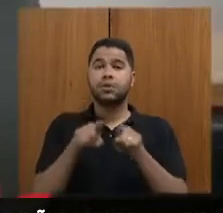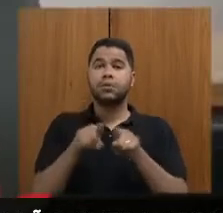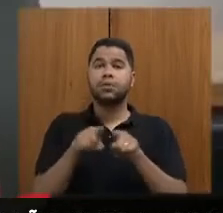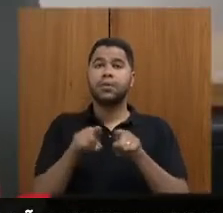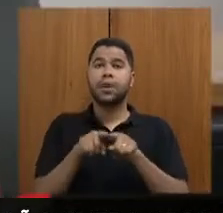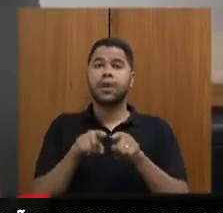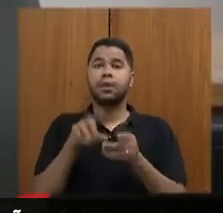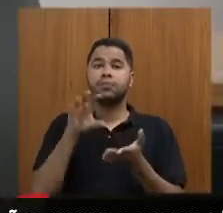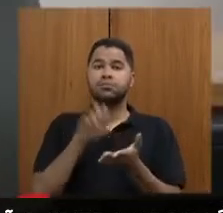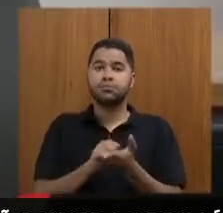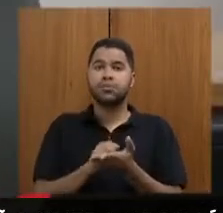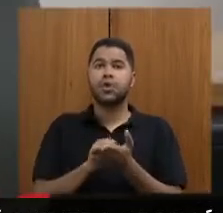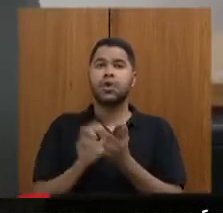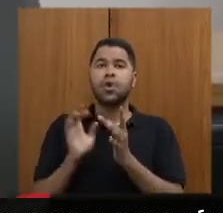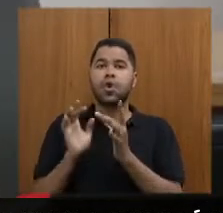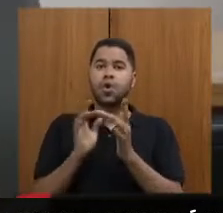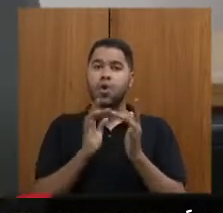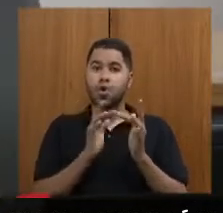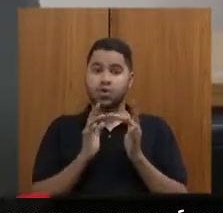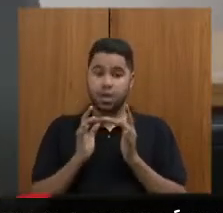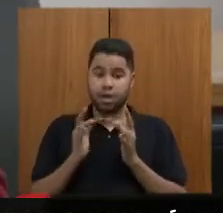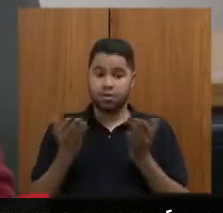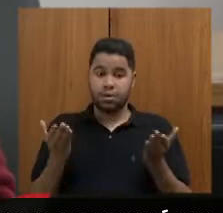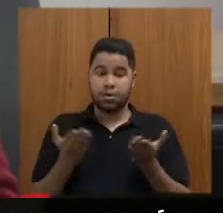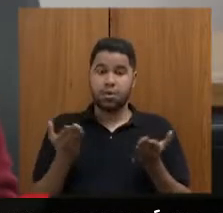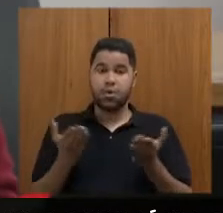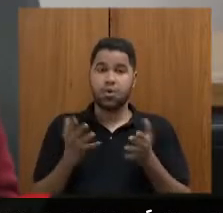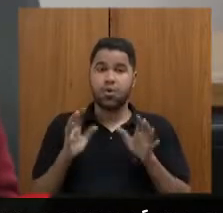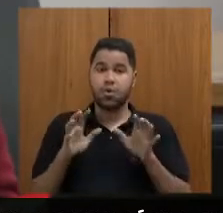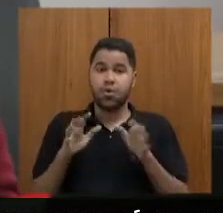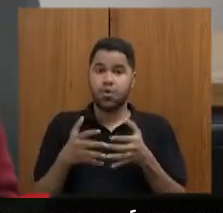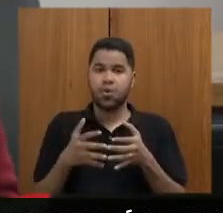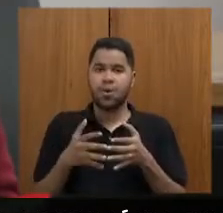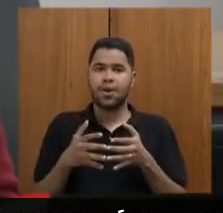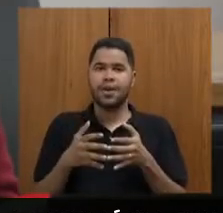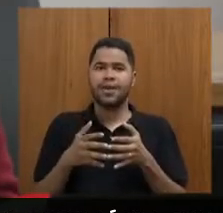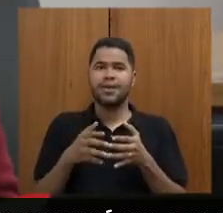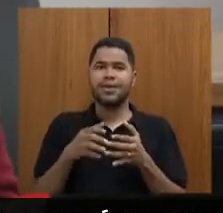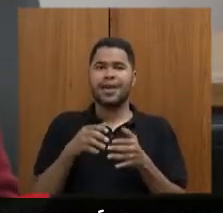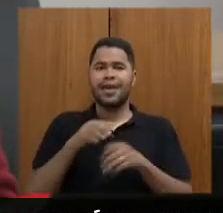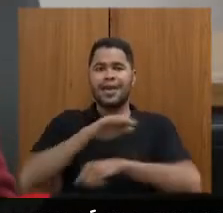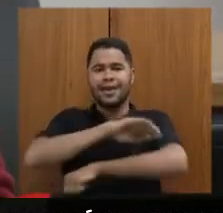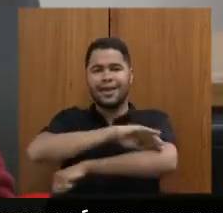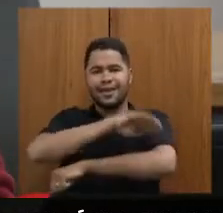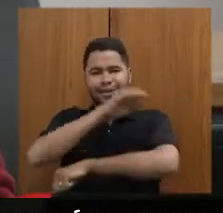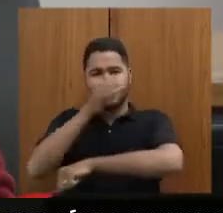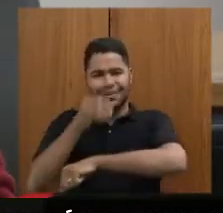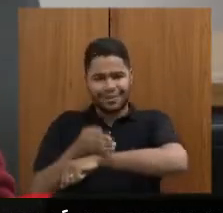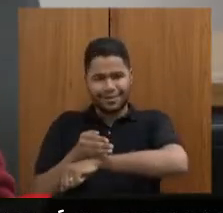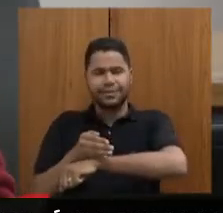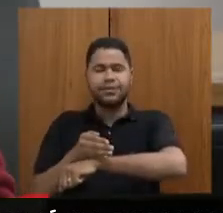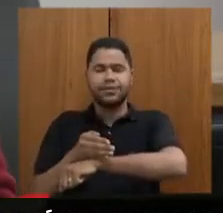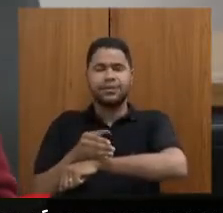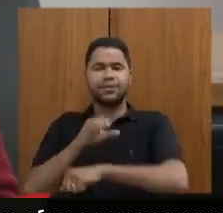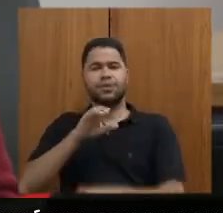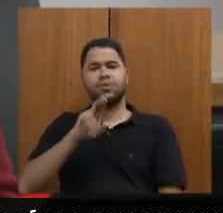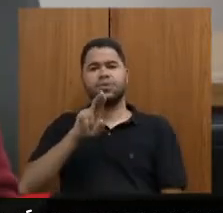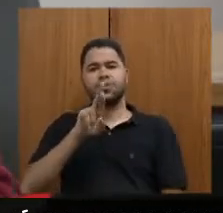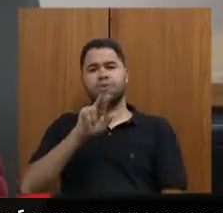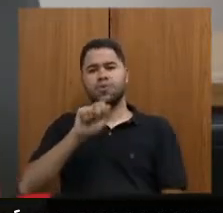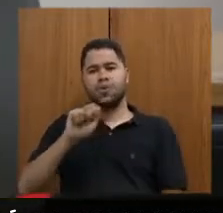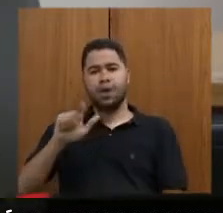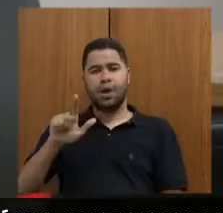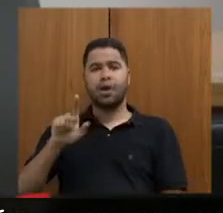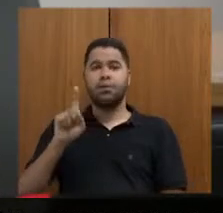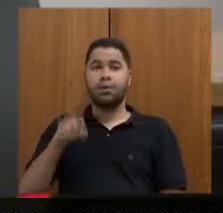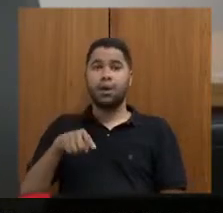nós estamos em contato, em tempo real, com a comunidade lá na Serra do Curral, e quero dizer ao senhor,